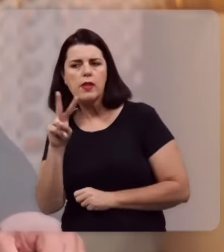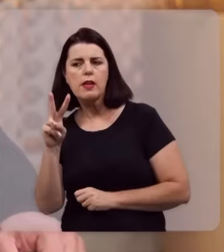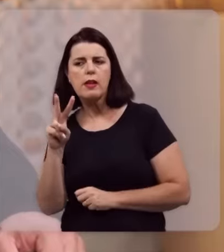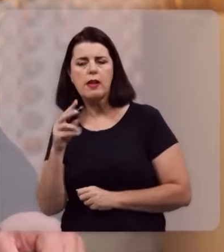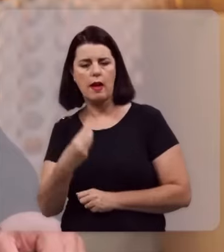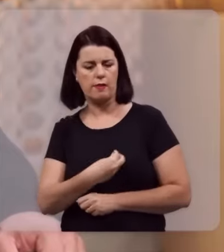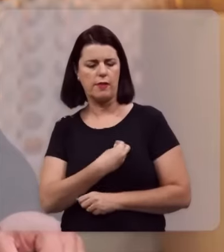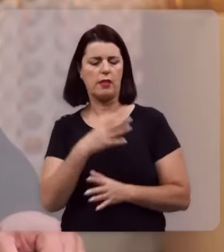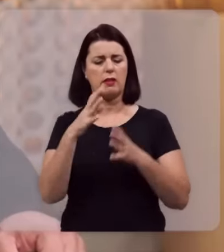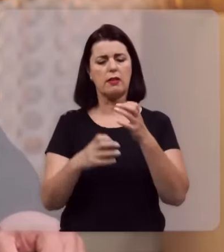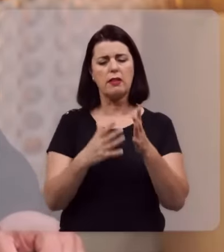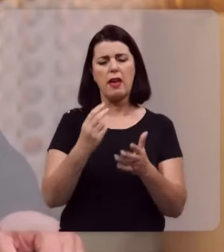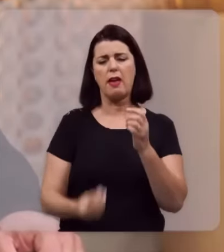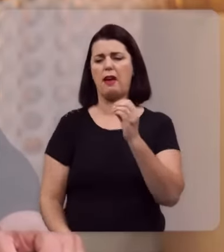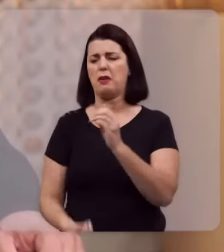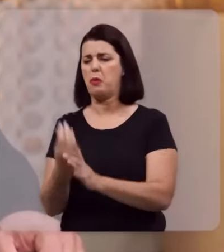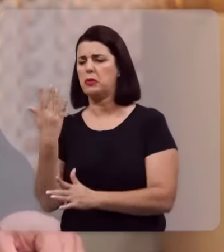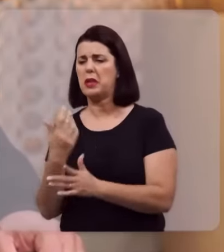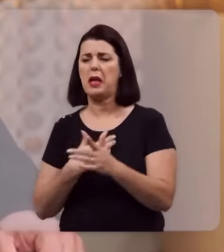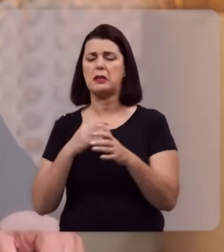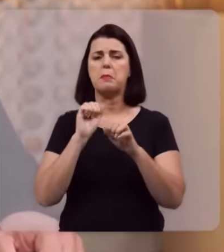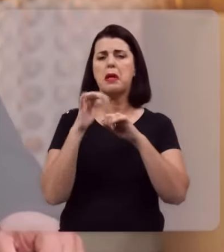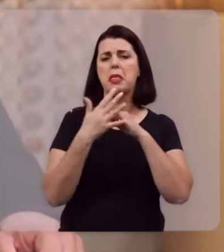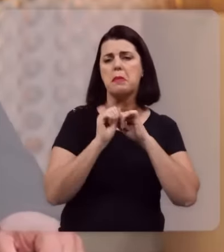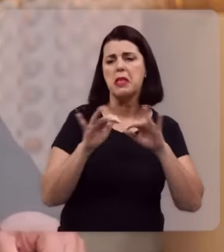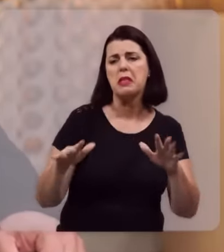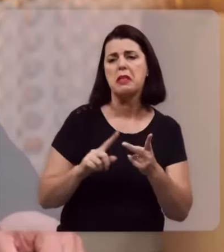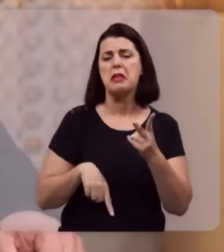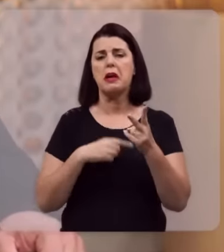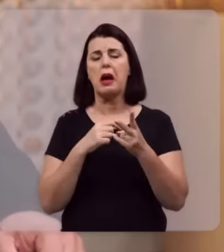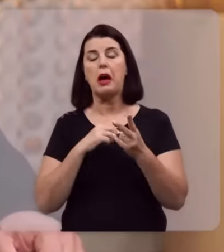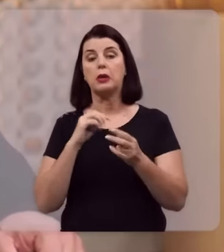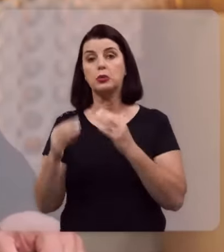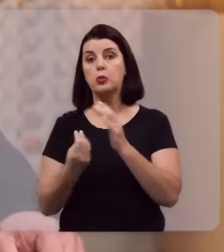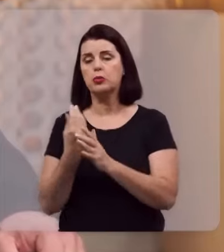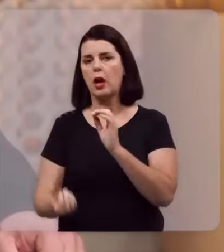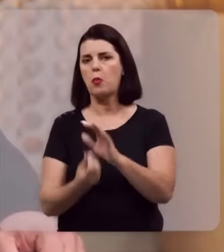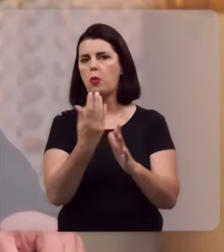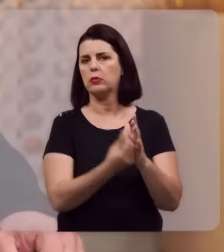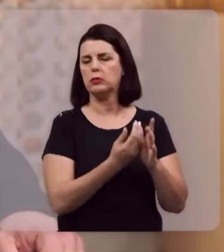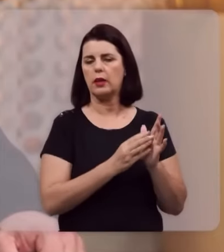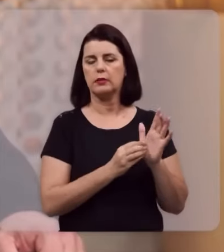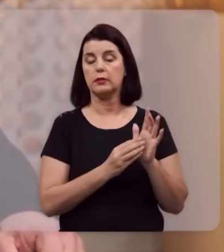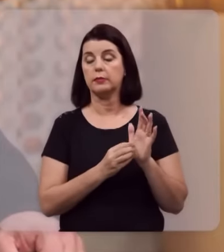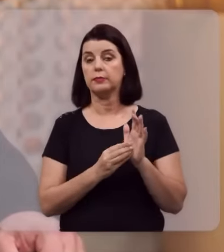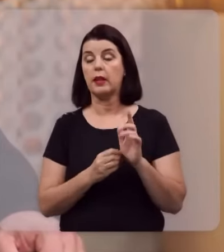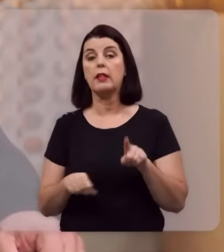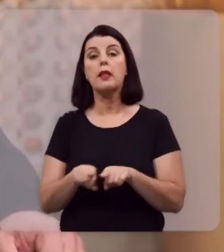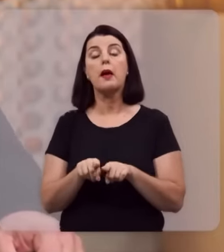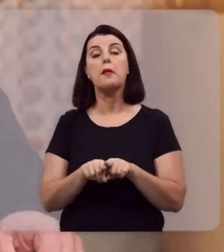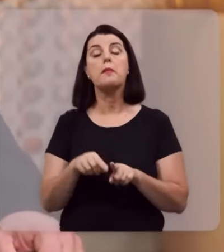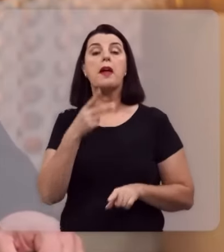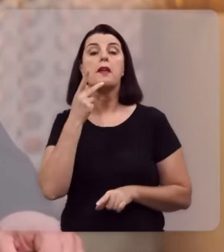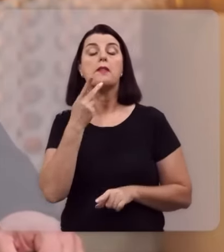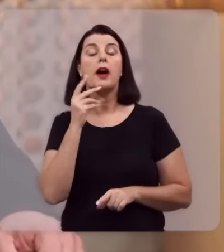mazelas da vida. Guerras, rumores de guerras, pandemia e tudo isso que nos afeta. Agora, ele diz que